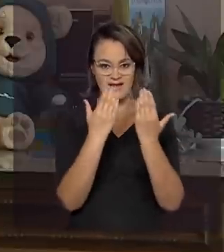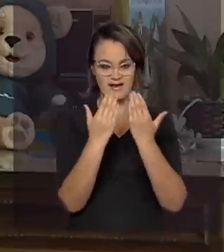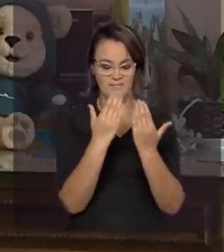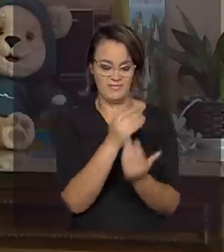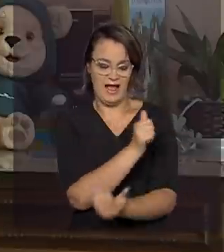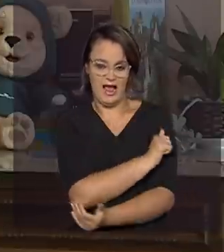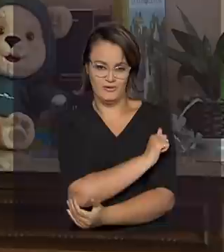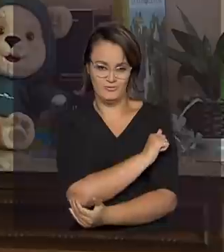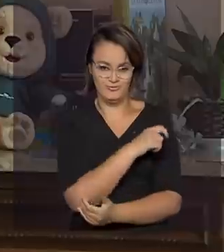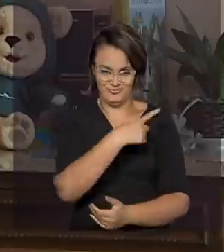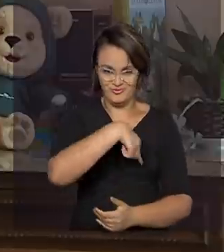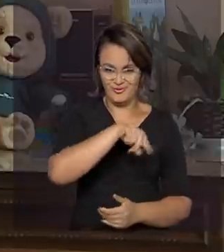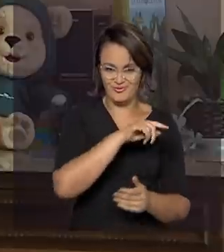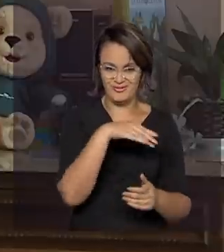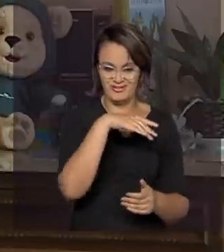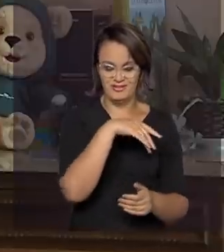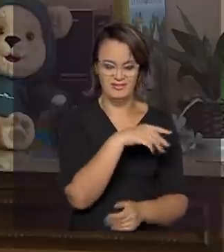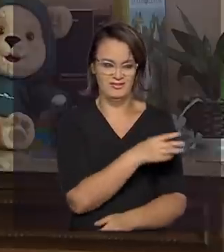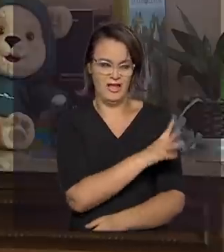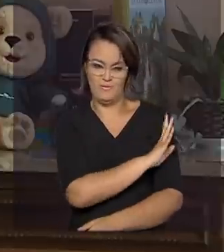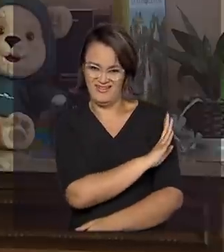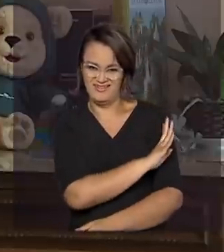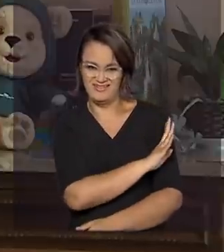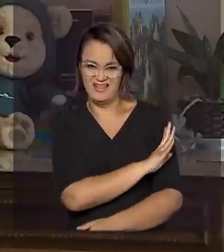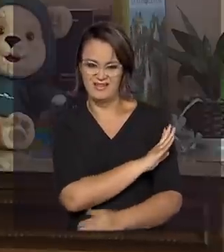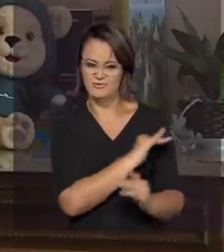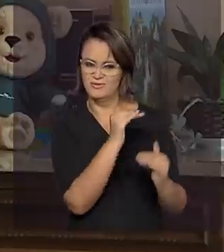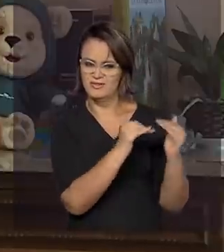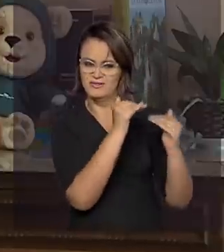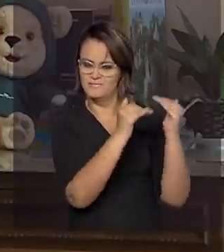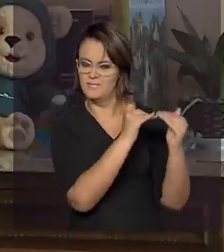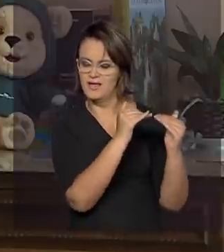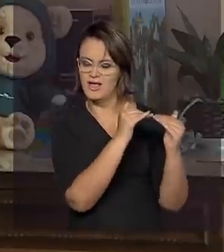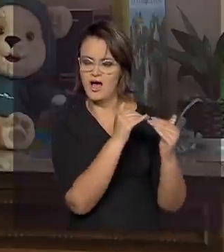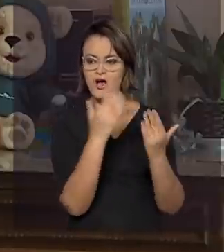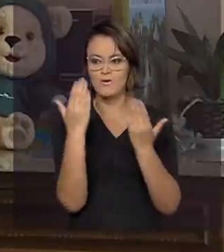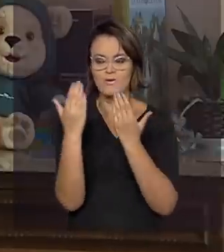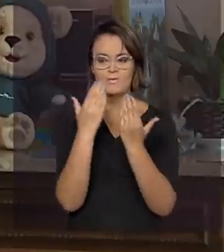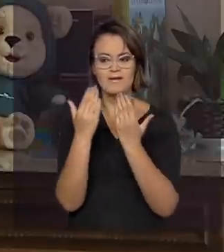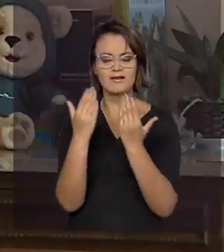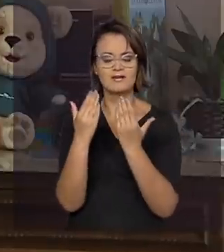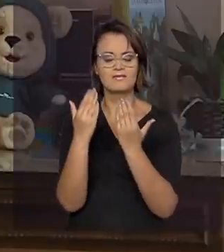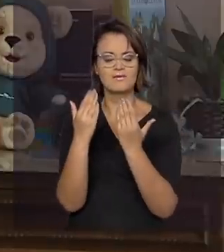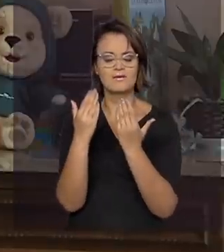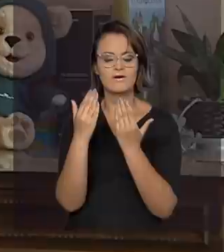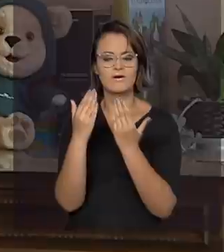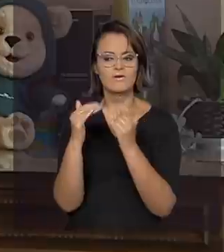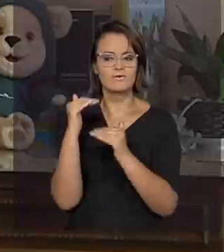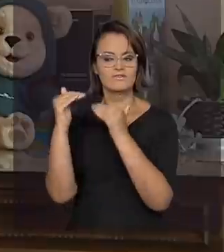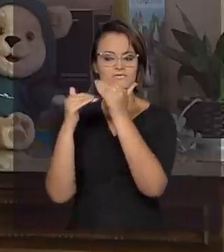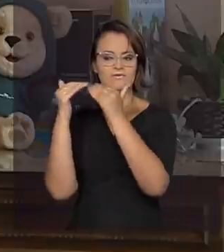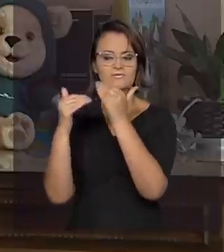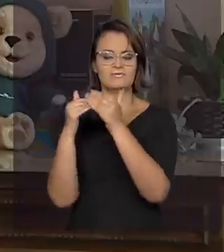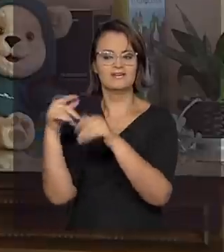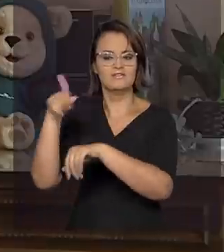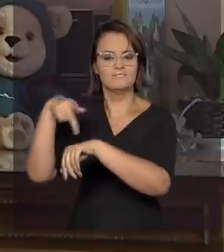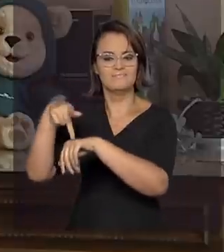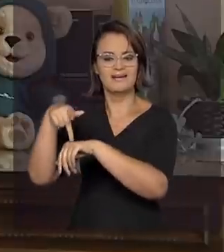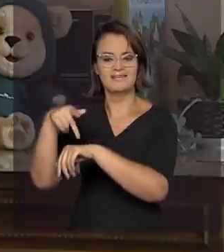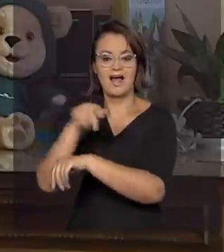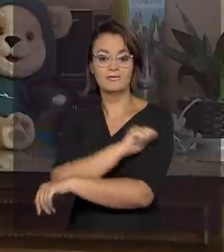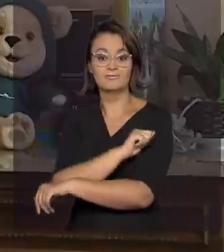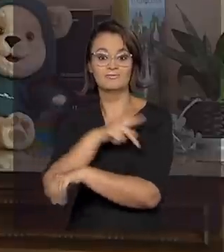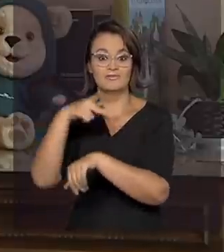alunos do quarto ano do ensino fundamental, o desempenho de nossos alunos, com o desempenho de alunos de outros países.